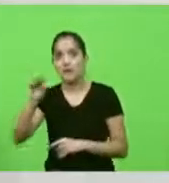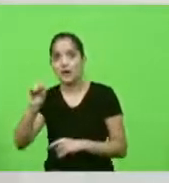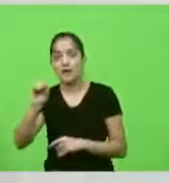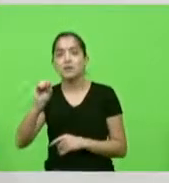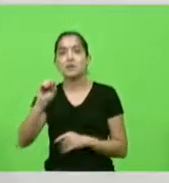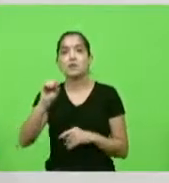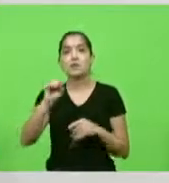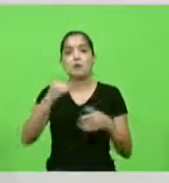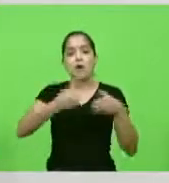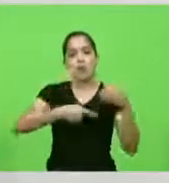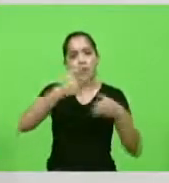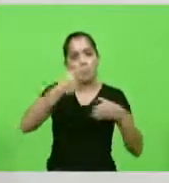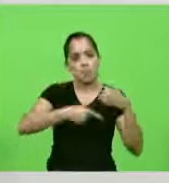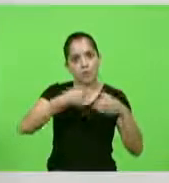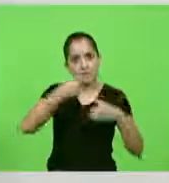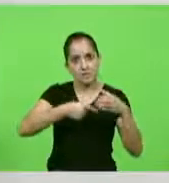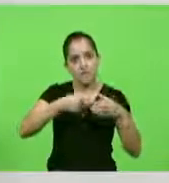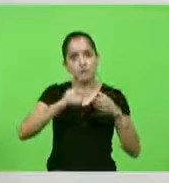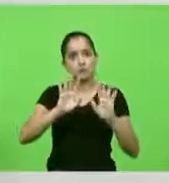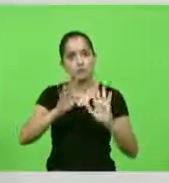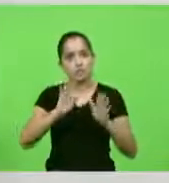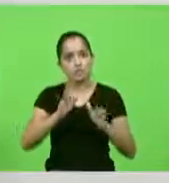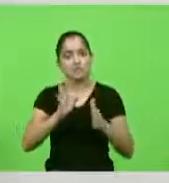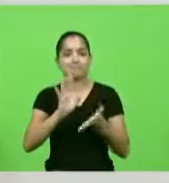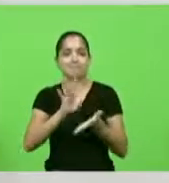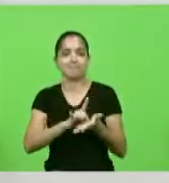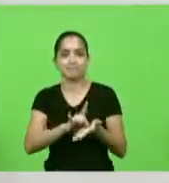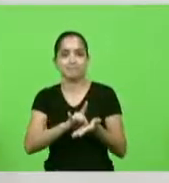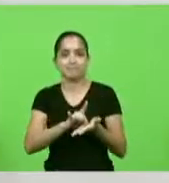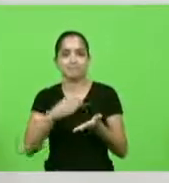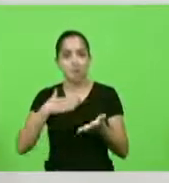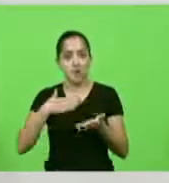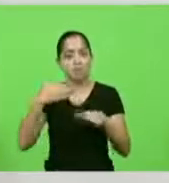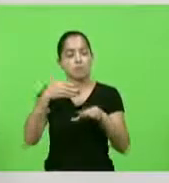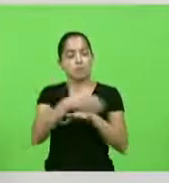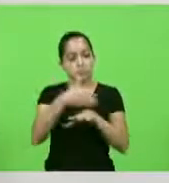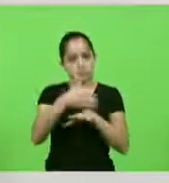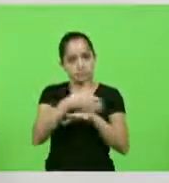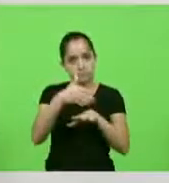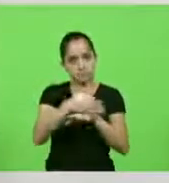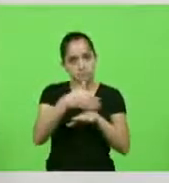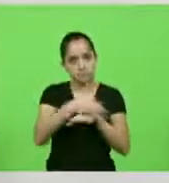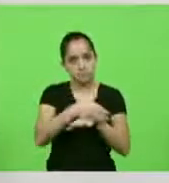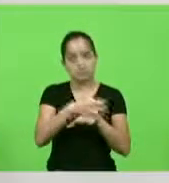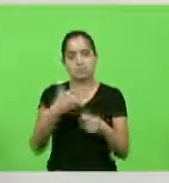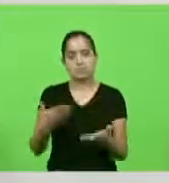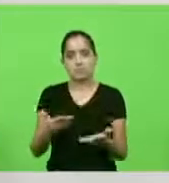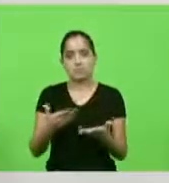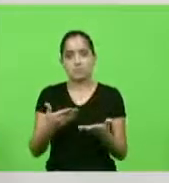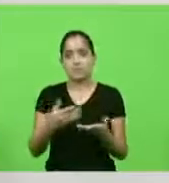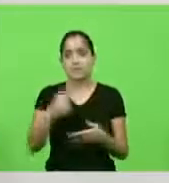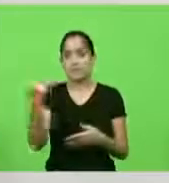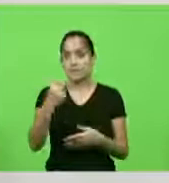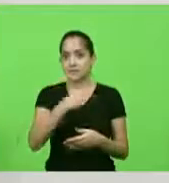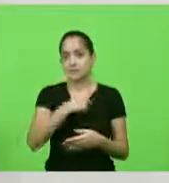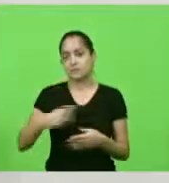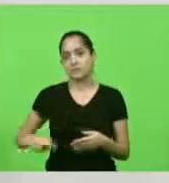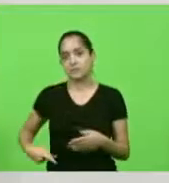comissão era instalada dela fiz parte na condição de vice-presidente